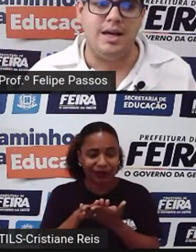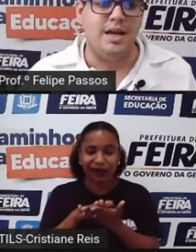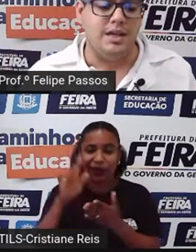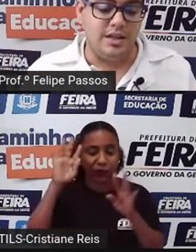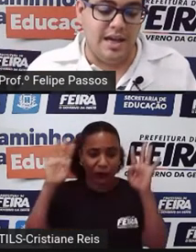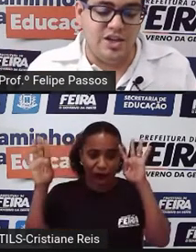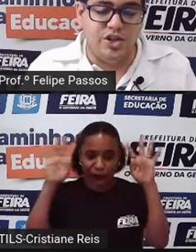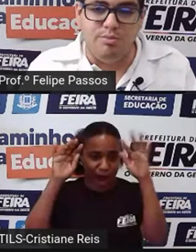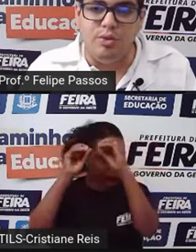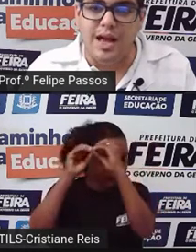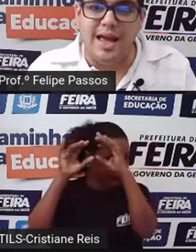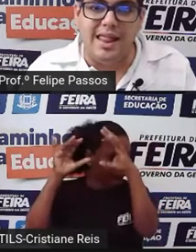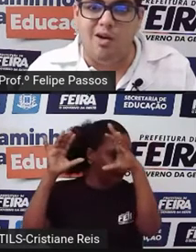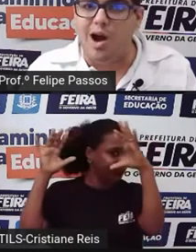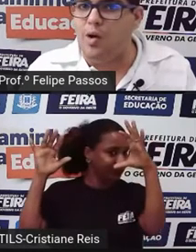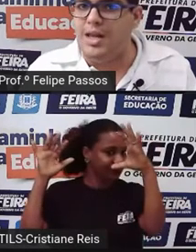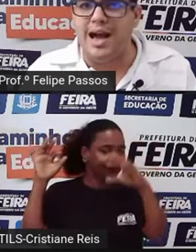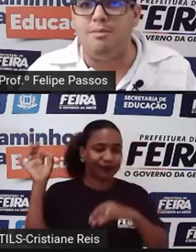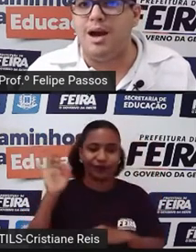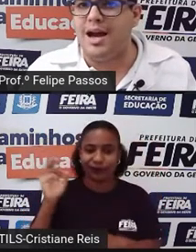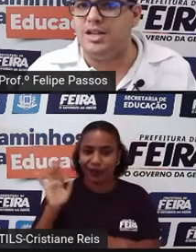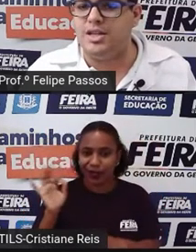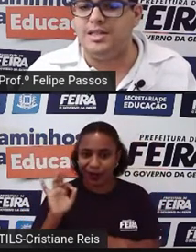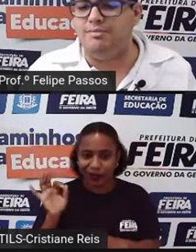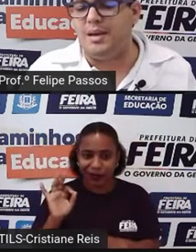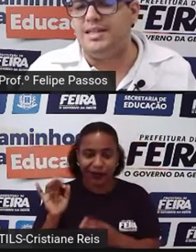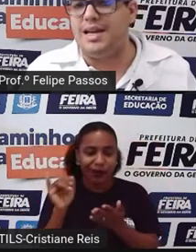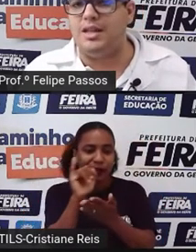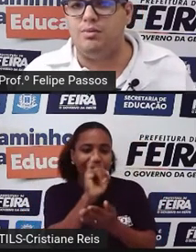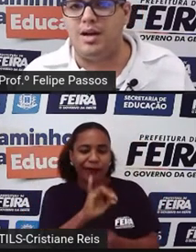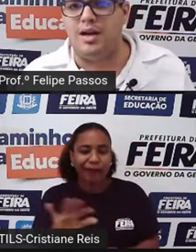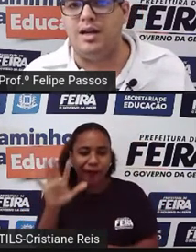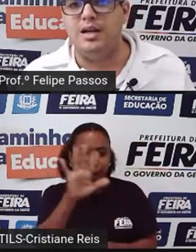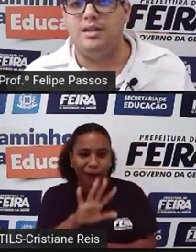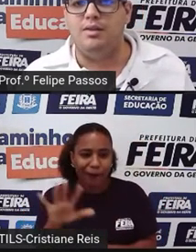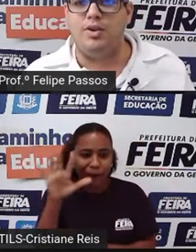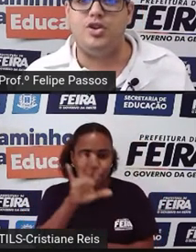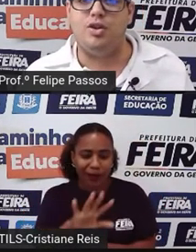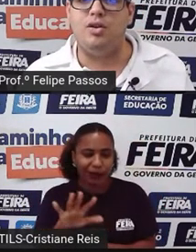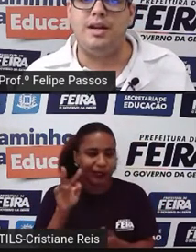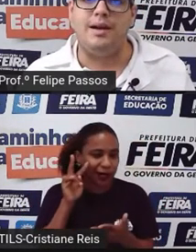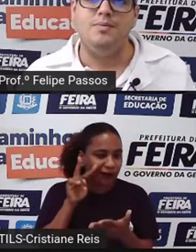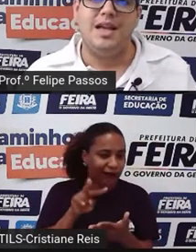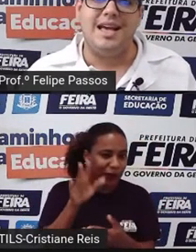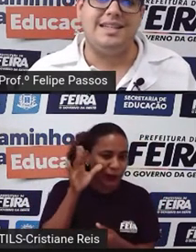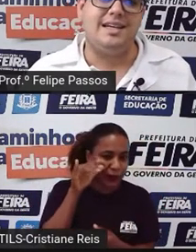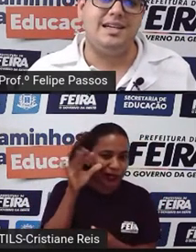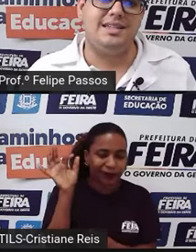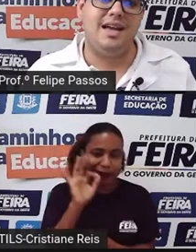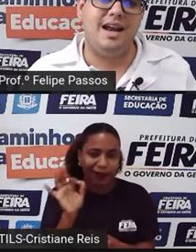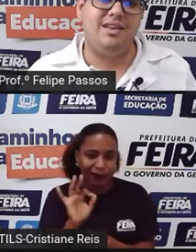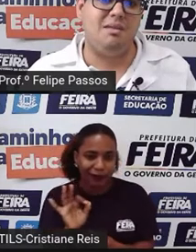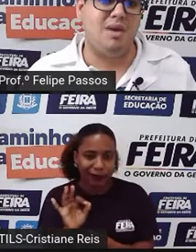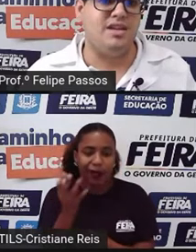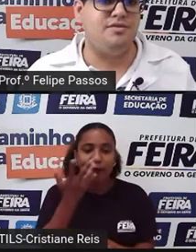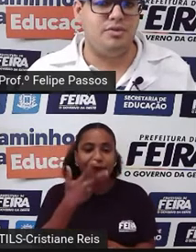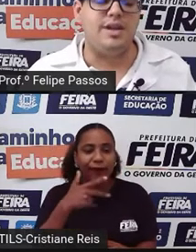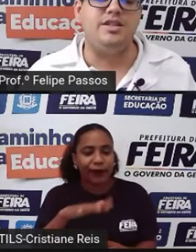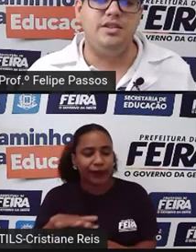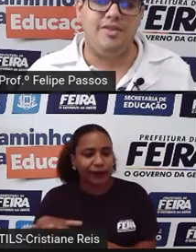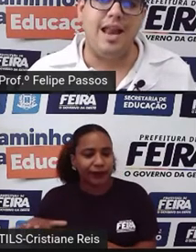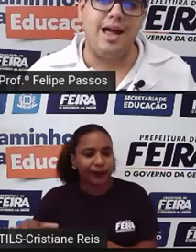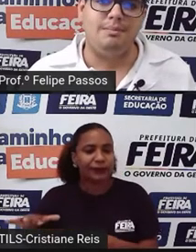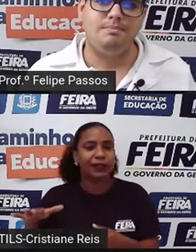com ela, ninguém estimula ela a olhar imagens e pensar numa história, essa criança, ela vai ter mais